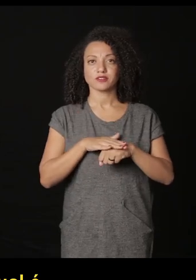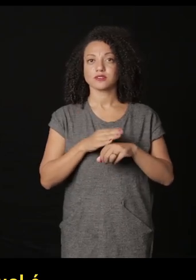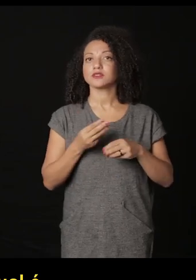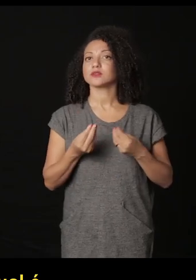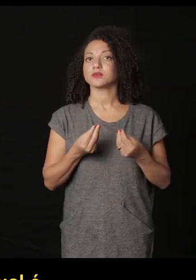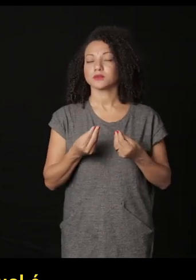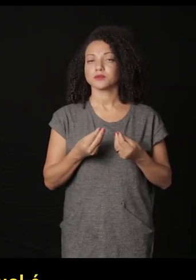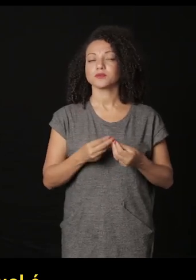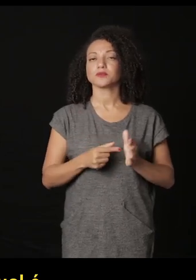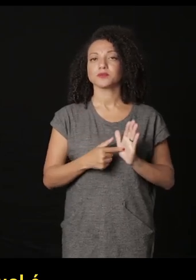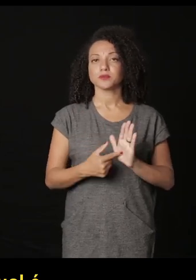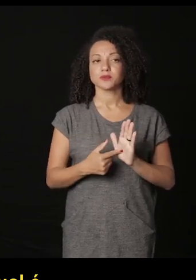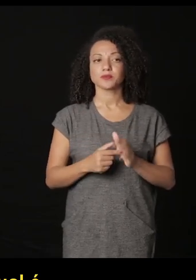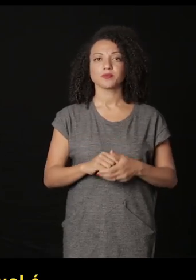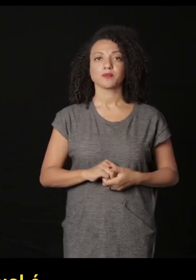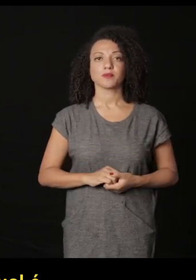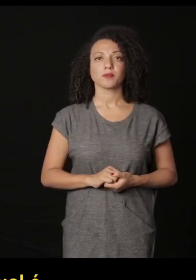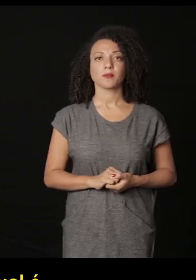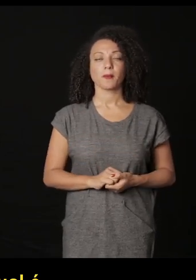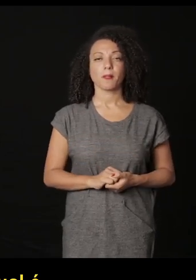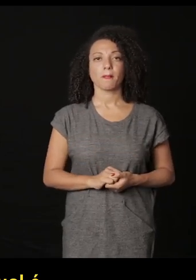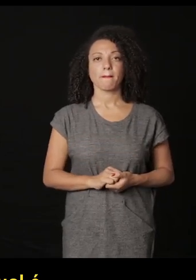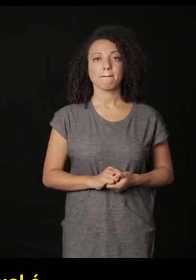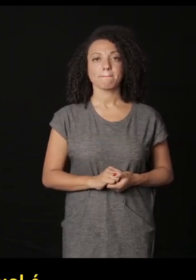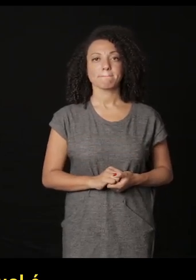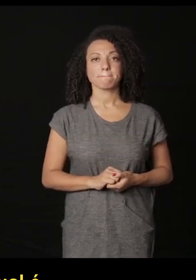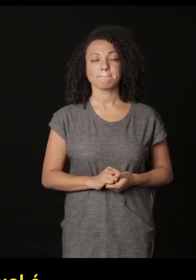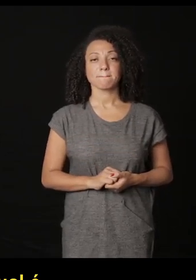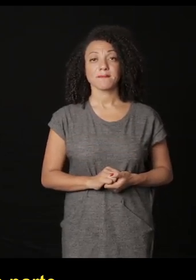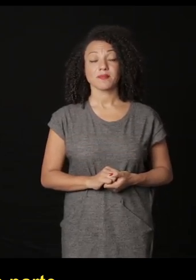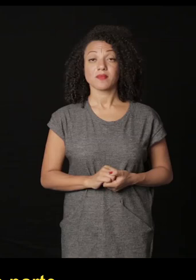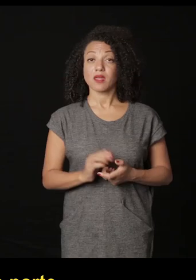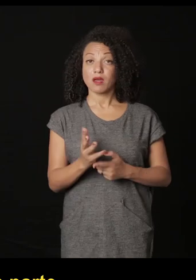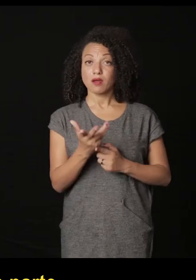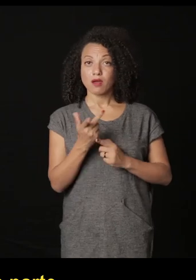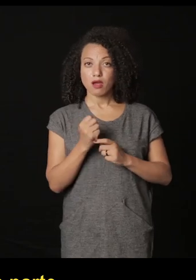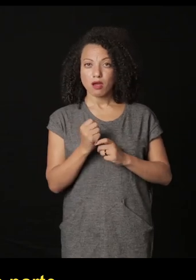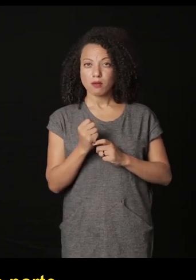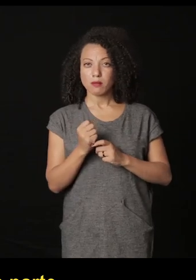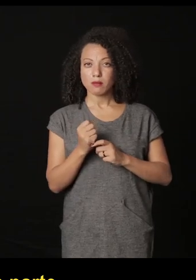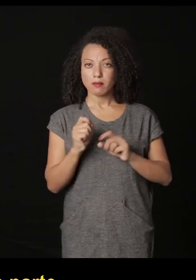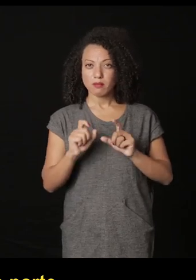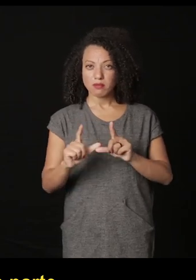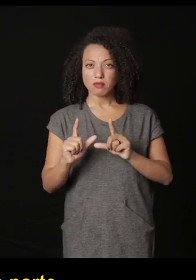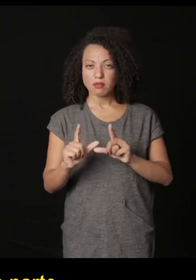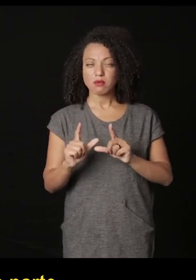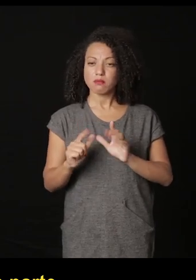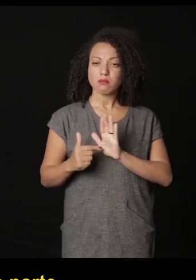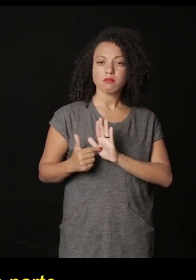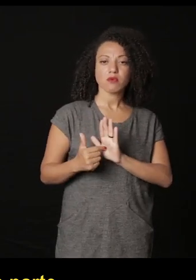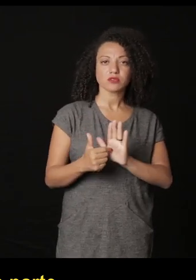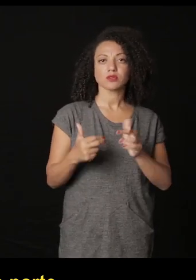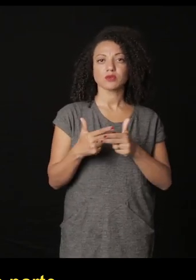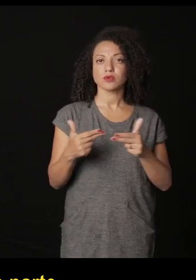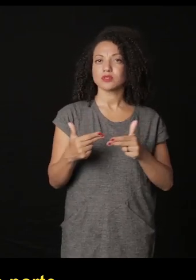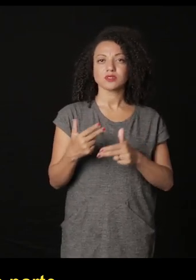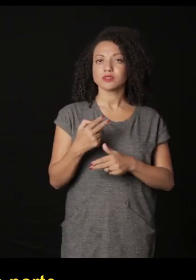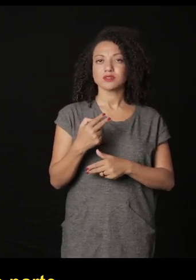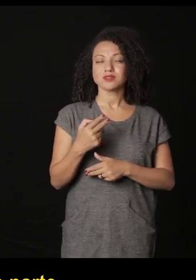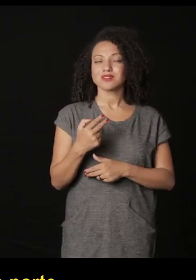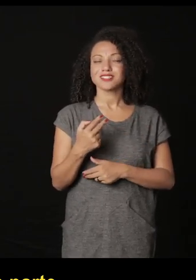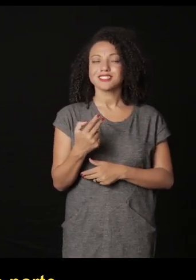qual é o que deve fazer a obra do arte que a obra do arte fala desta